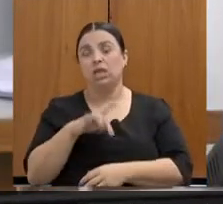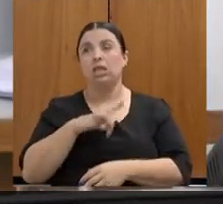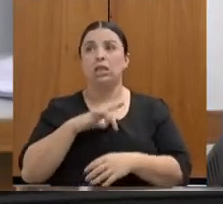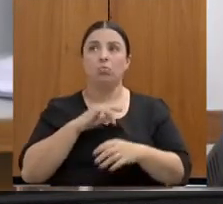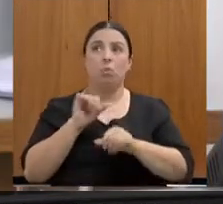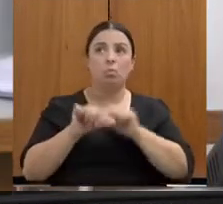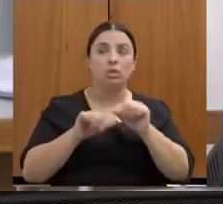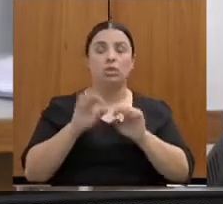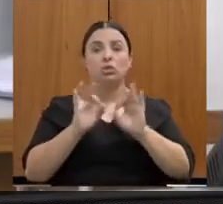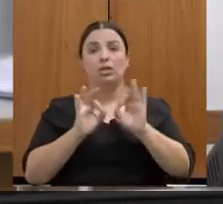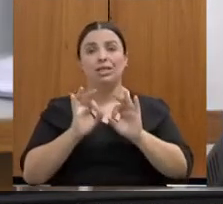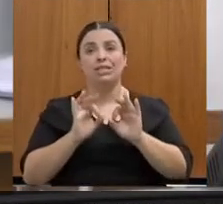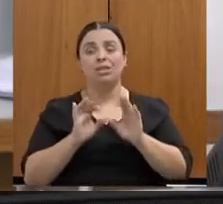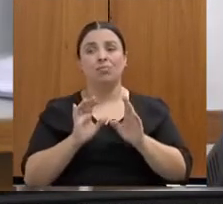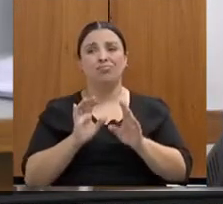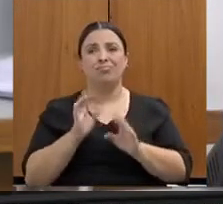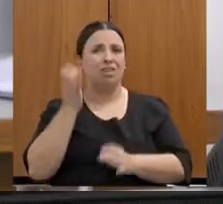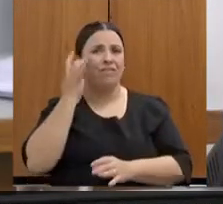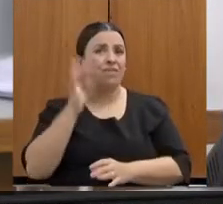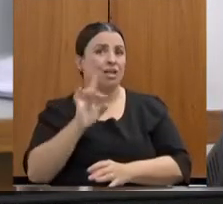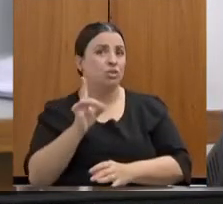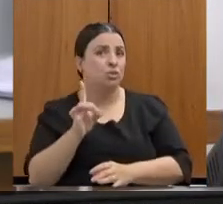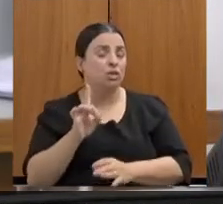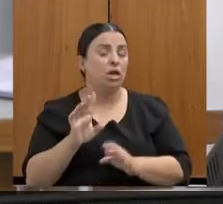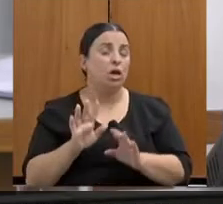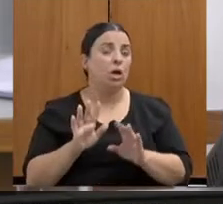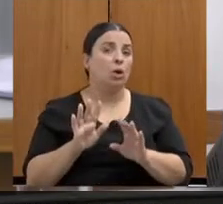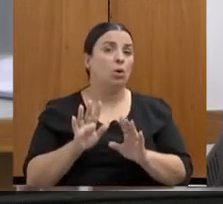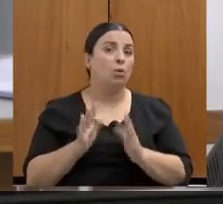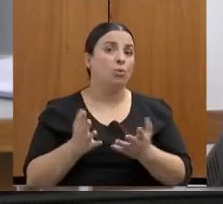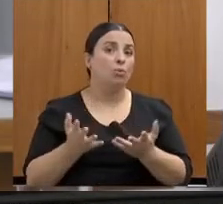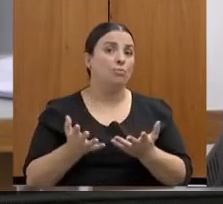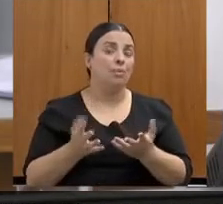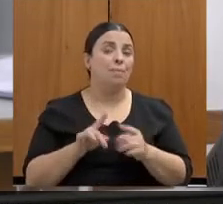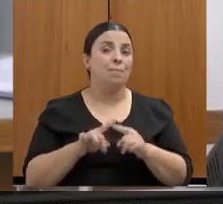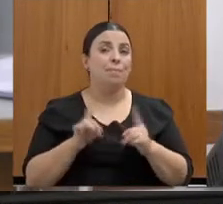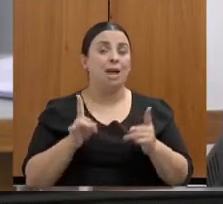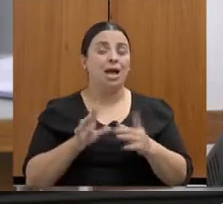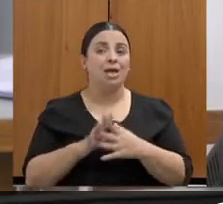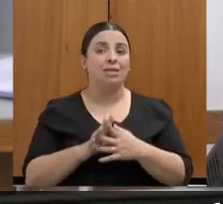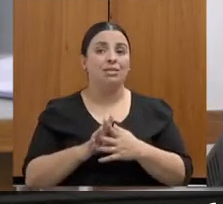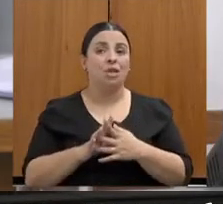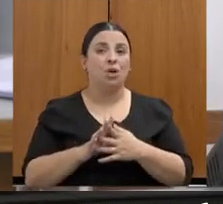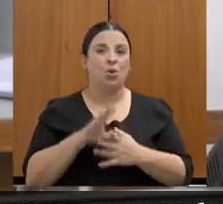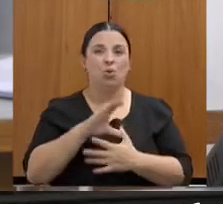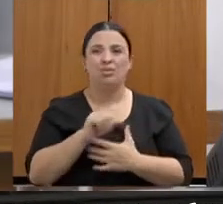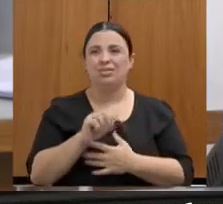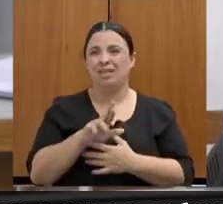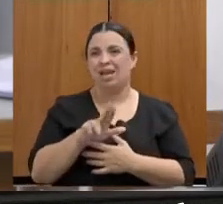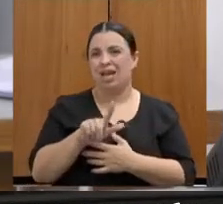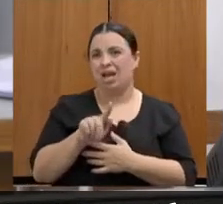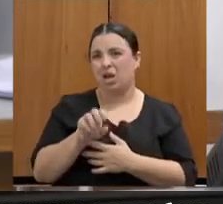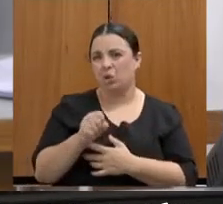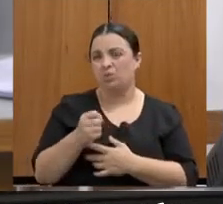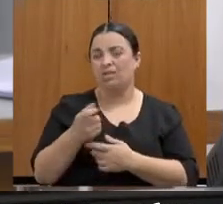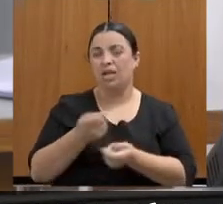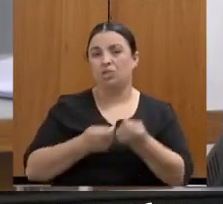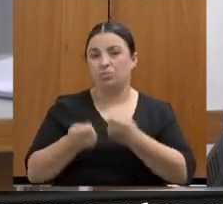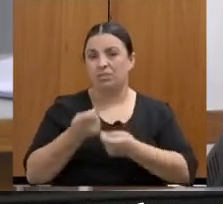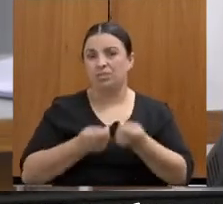Não tem sido fácil. E em relação aos nossos cargos administrativos também,